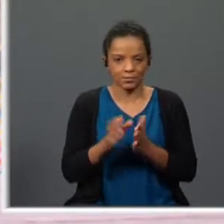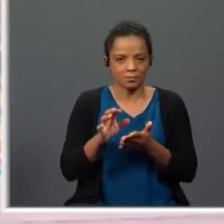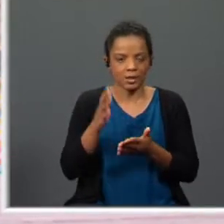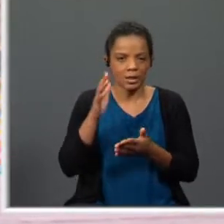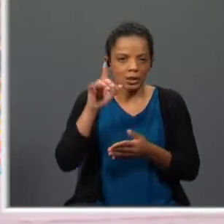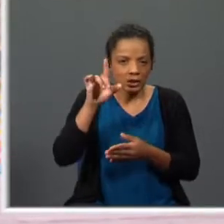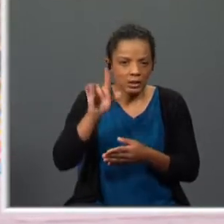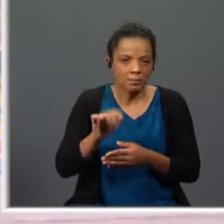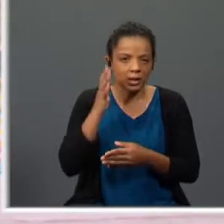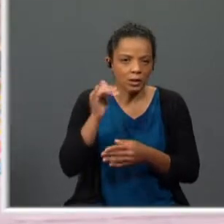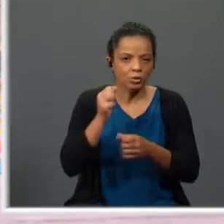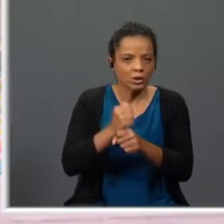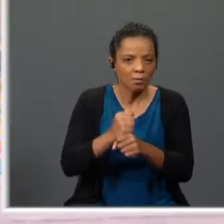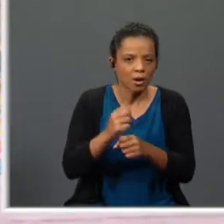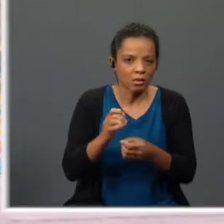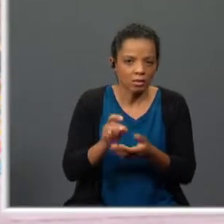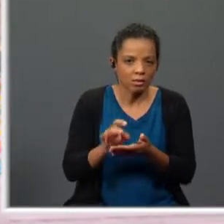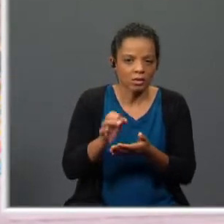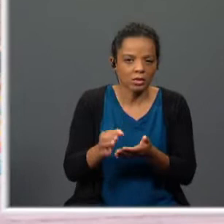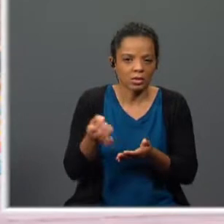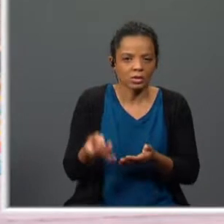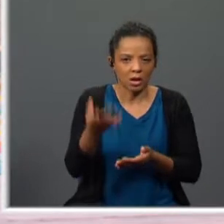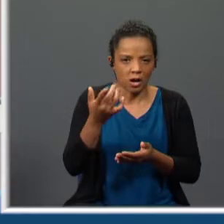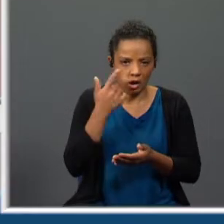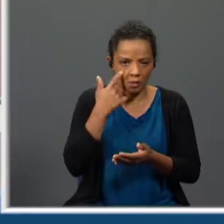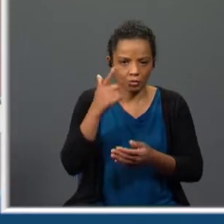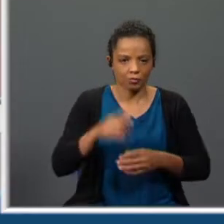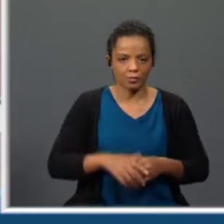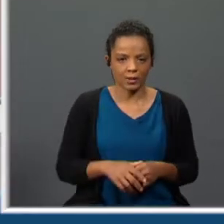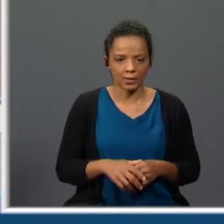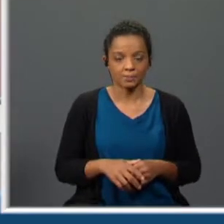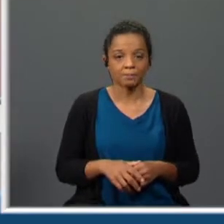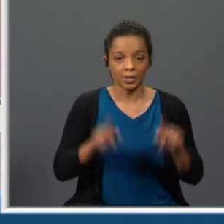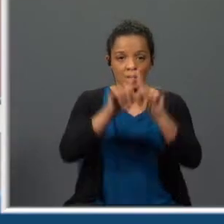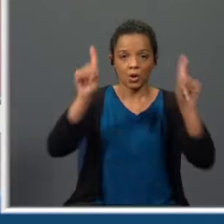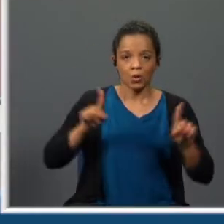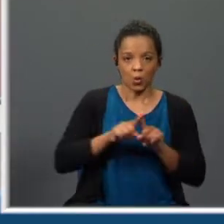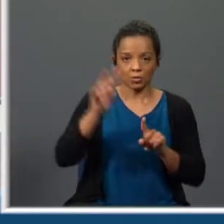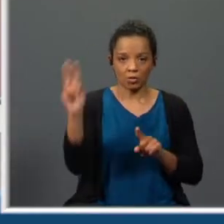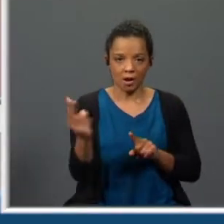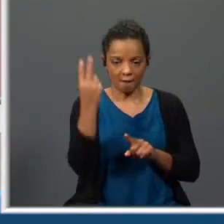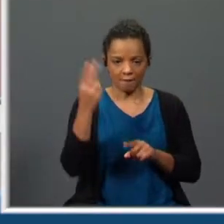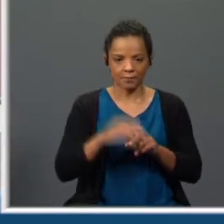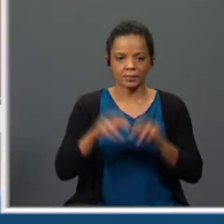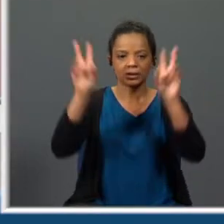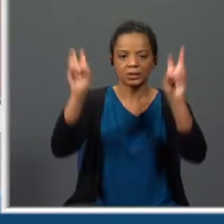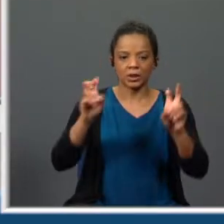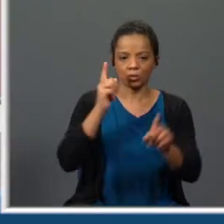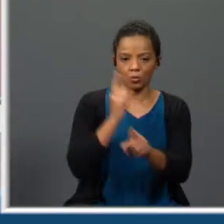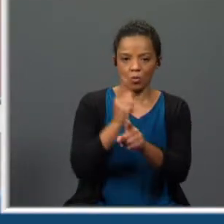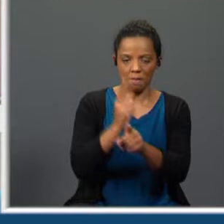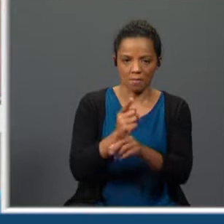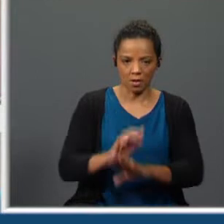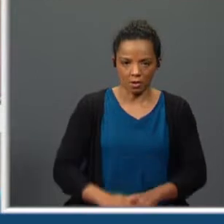algum trabalho. Vamos ver, então. Temos, portanto, dois quadros intitulados da mesma